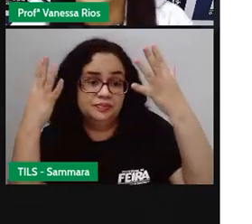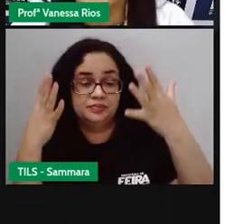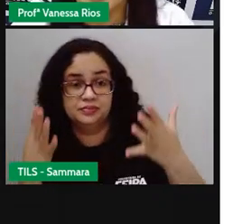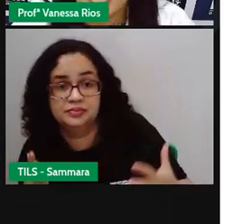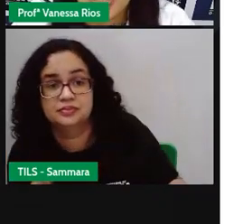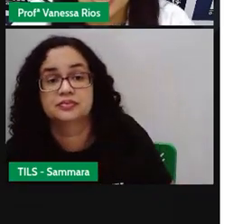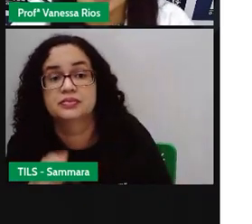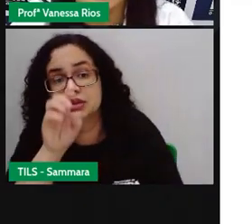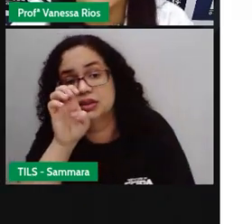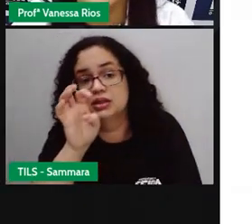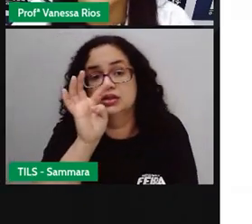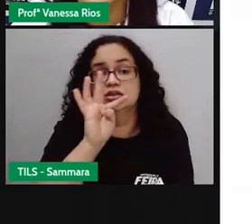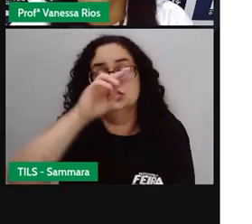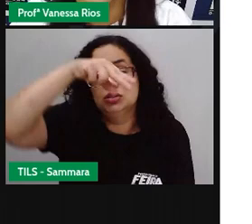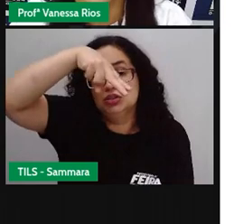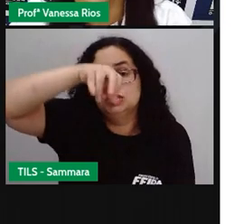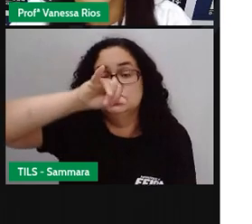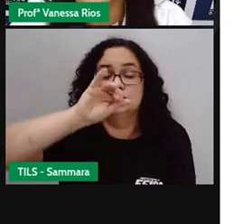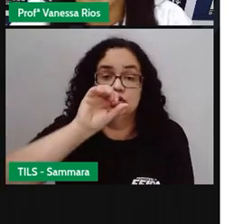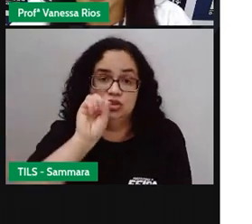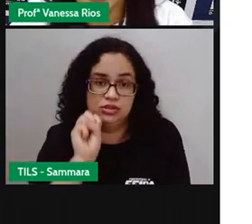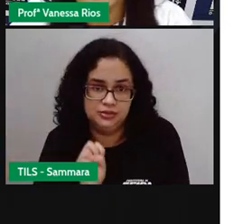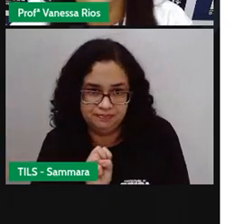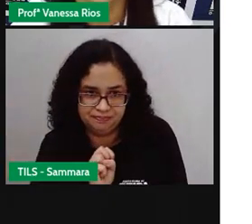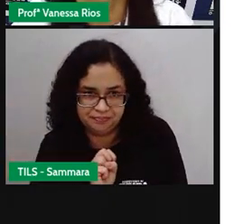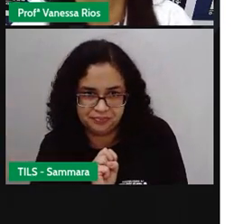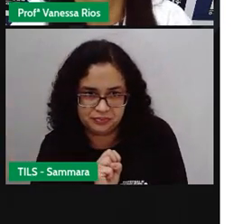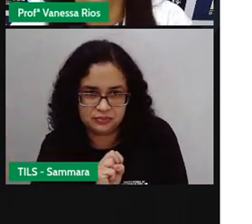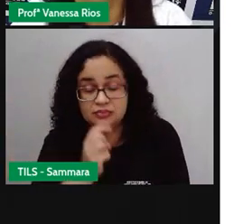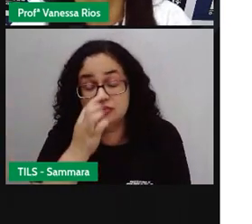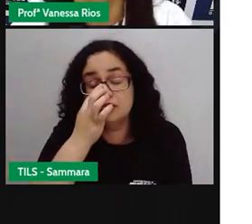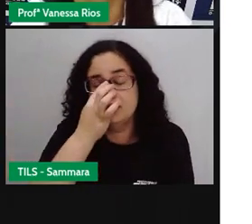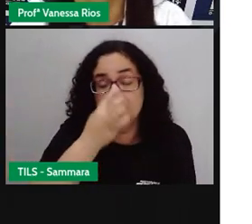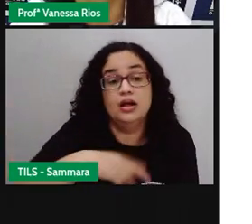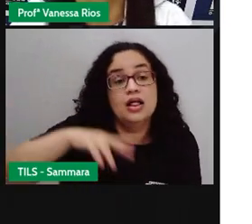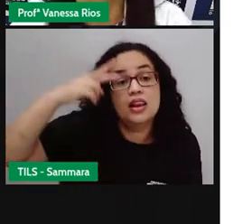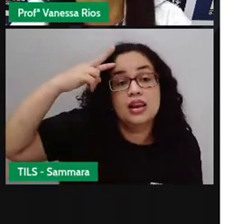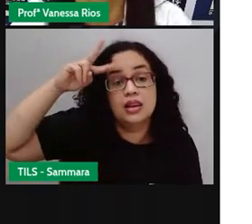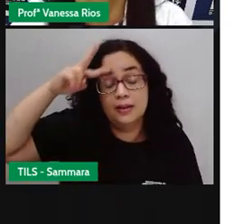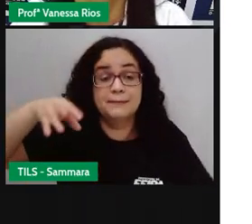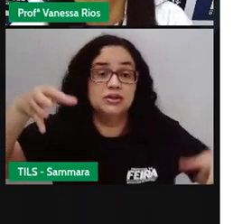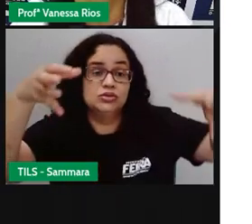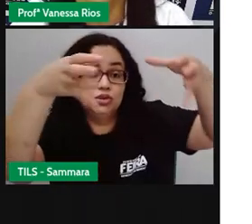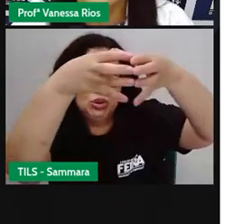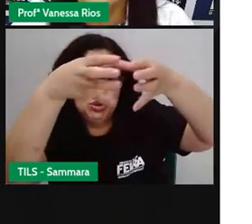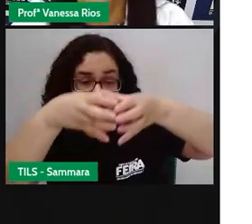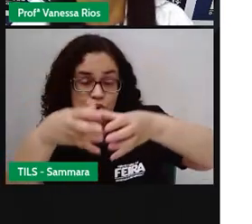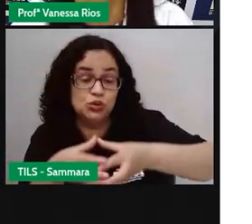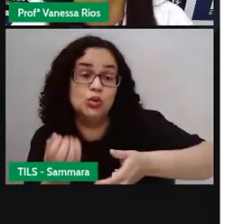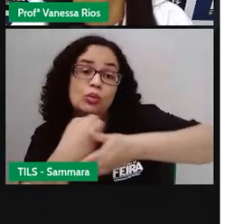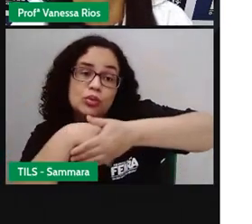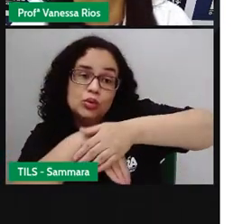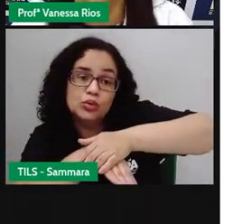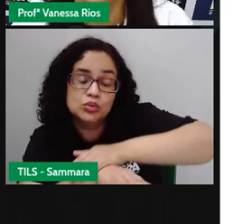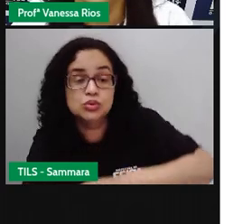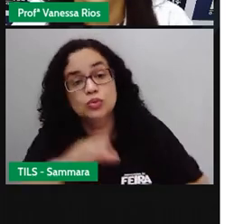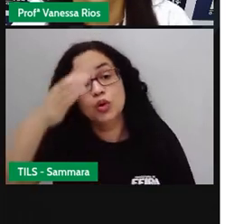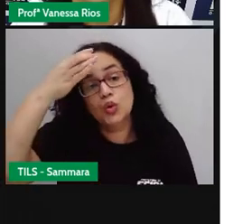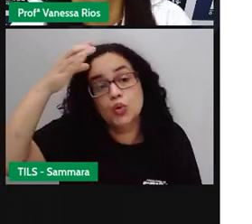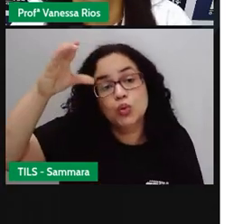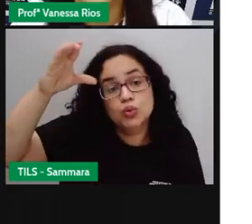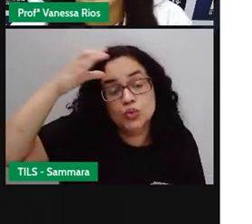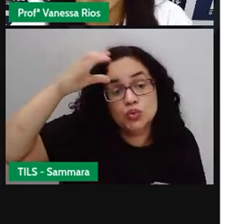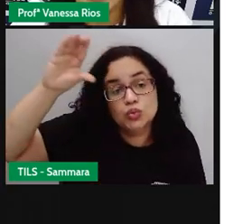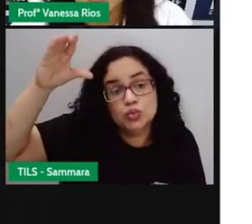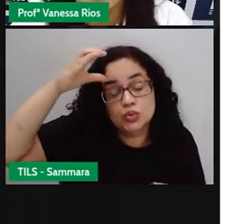etnias. E quando a gente fala em etnias, a gente lembra de grupos com costumes, com culturas,